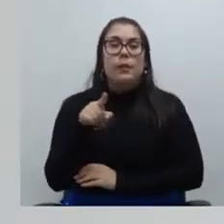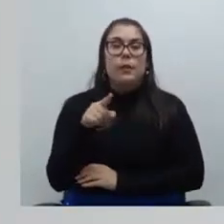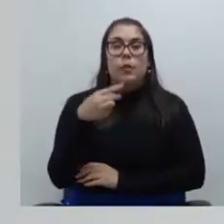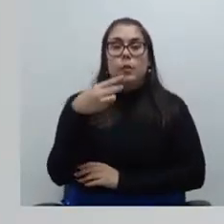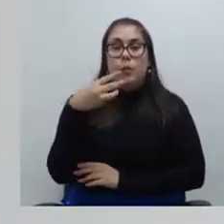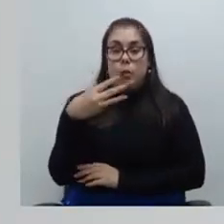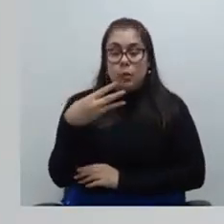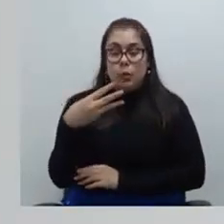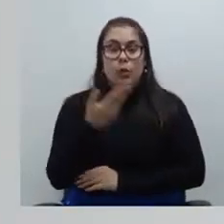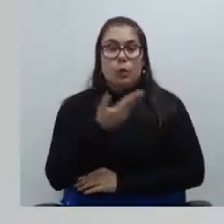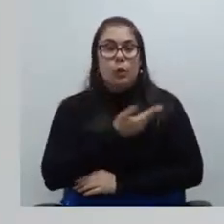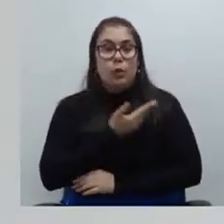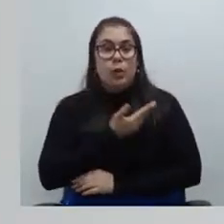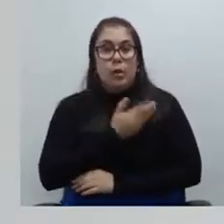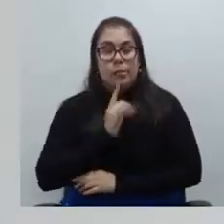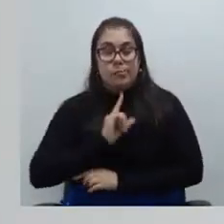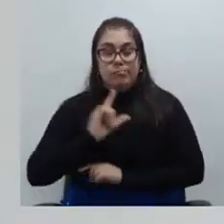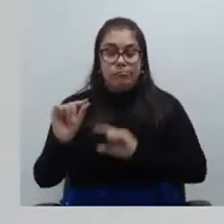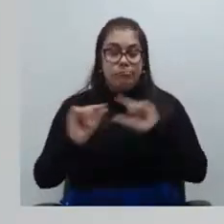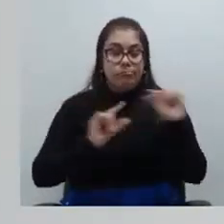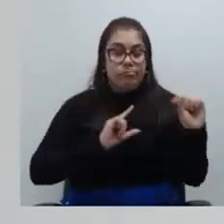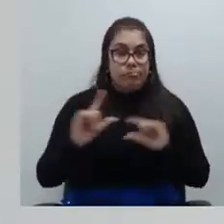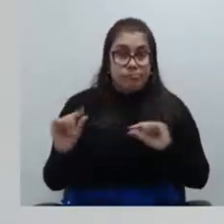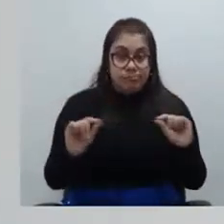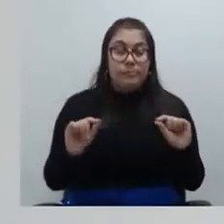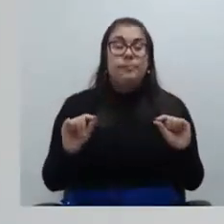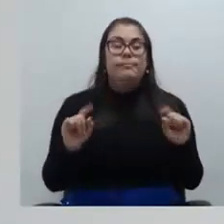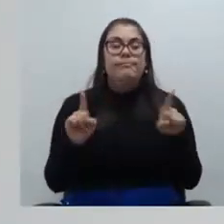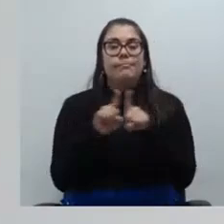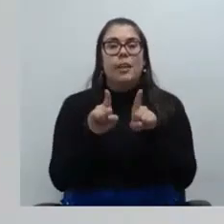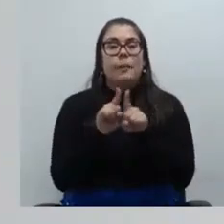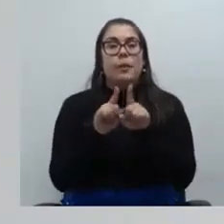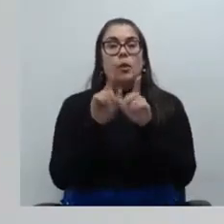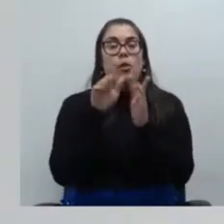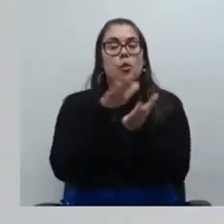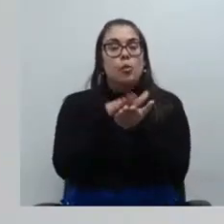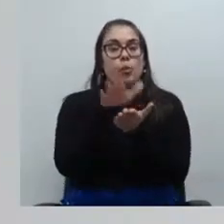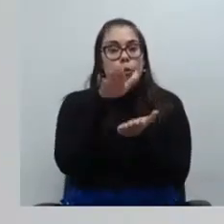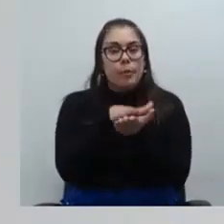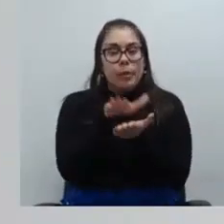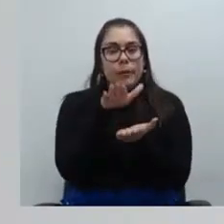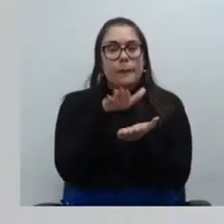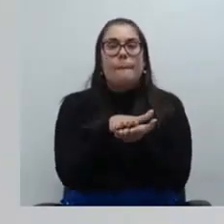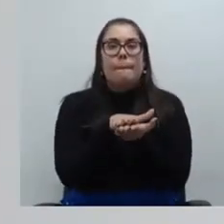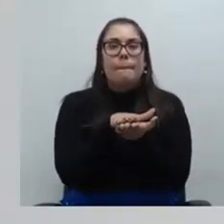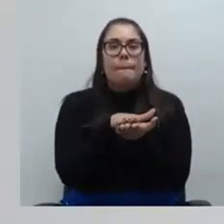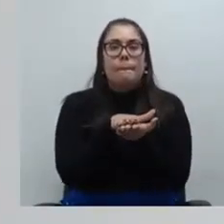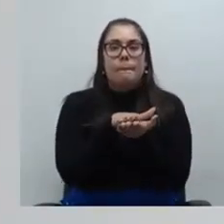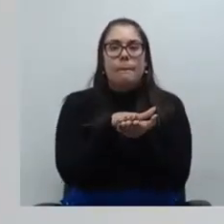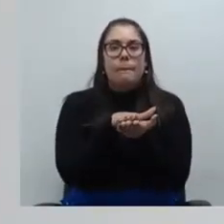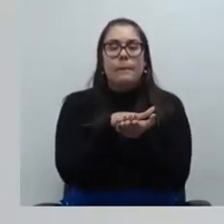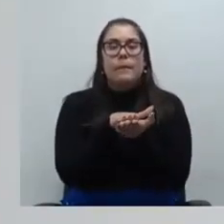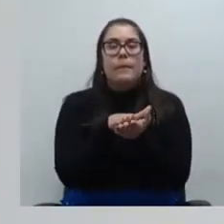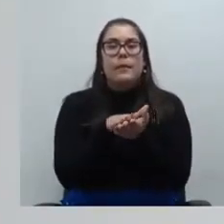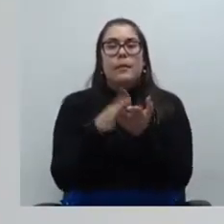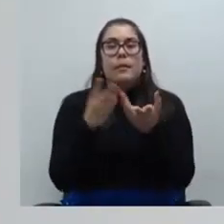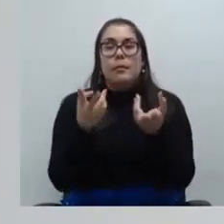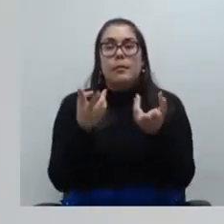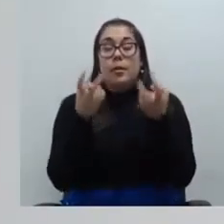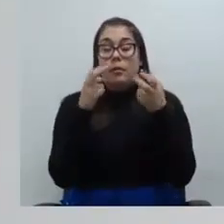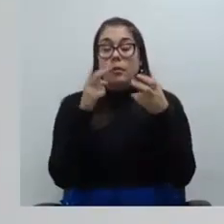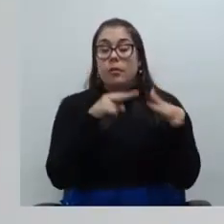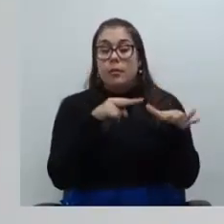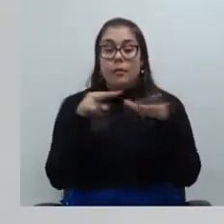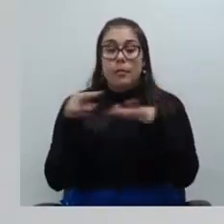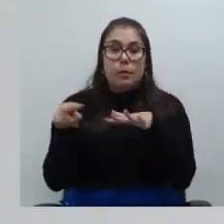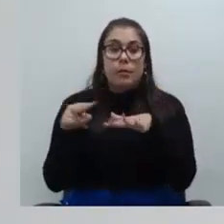colegas hoje nós publicamos e também me referindo um pouco a uma questão a um pleito que apareceu essa semana